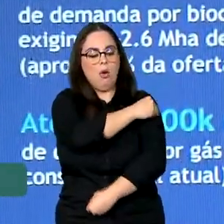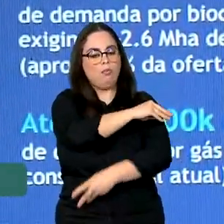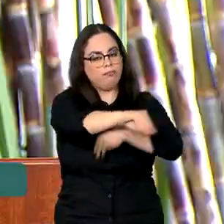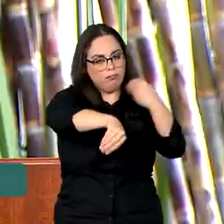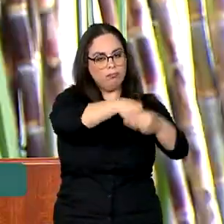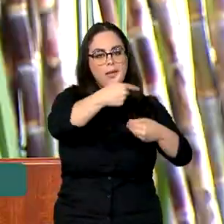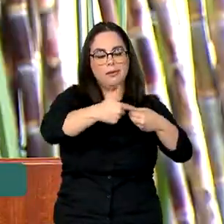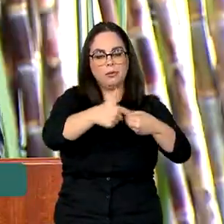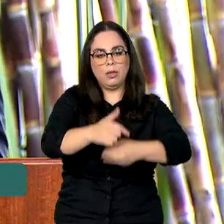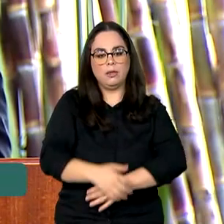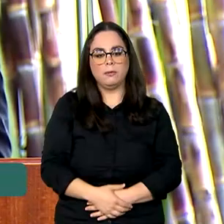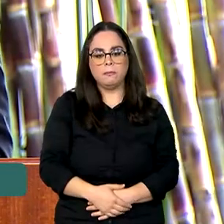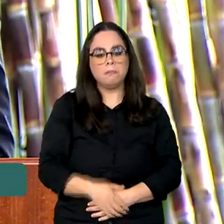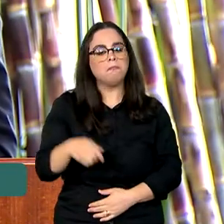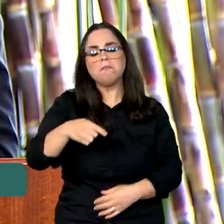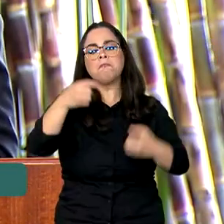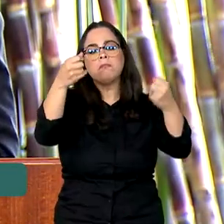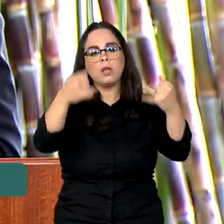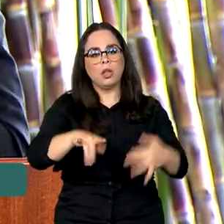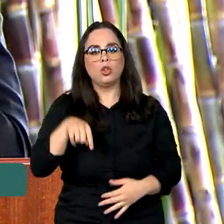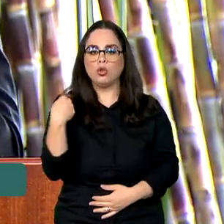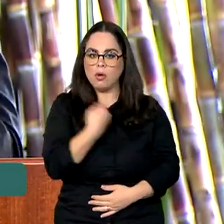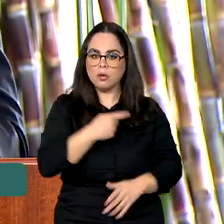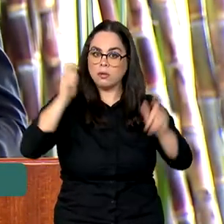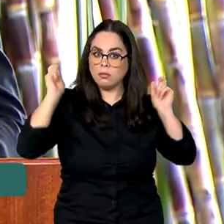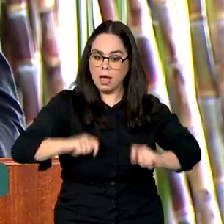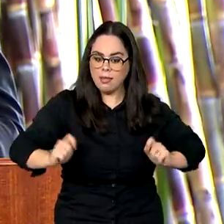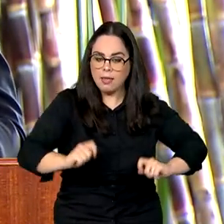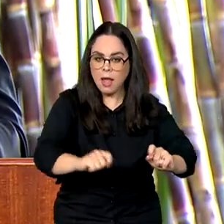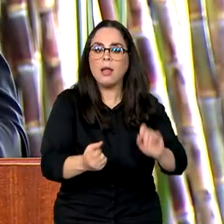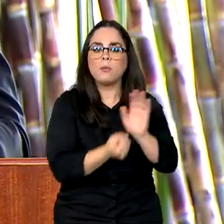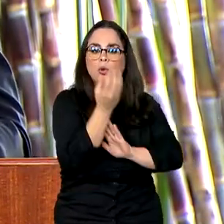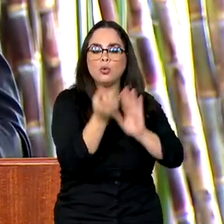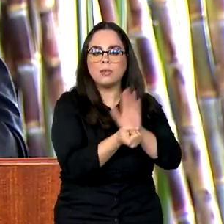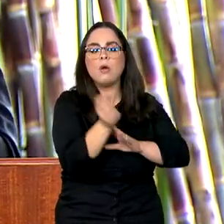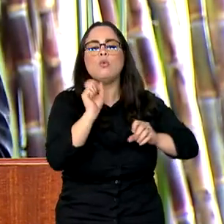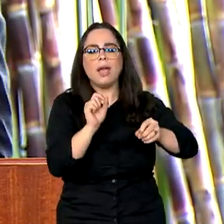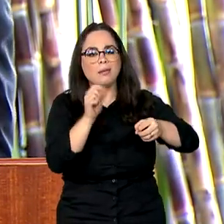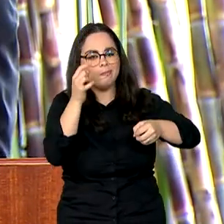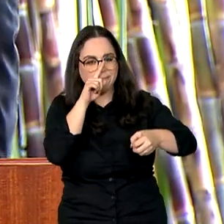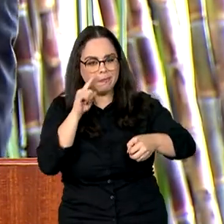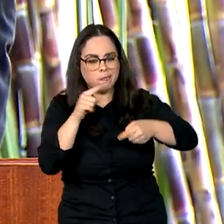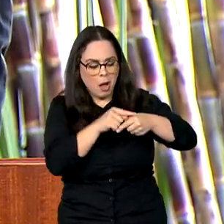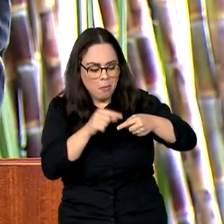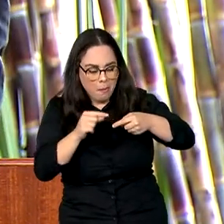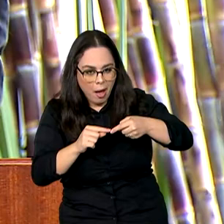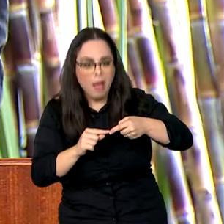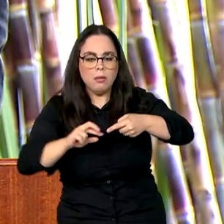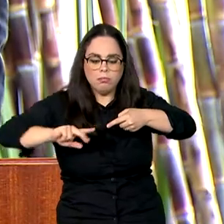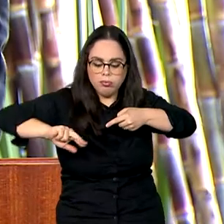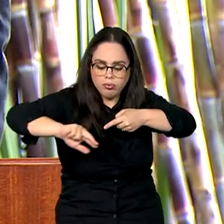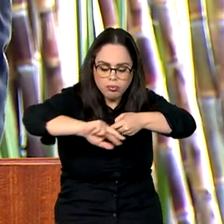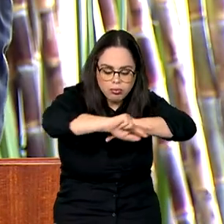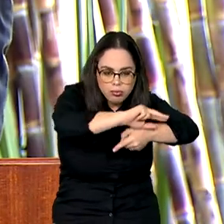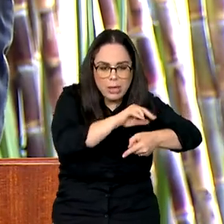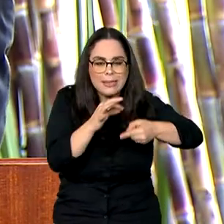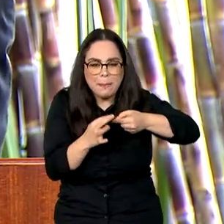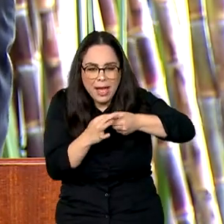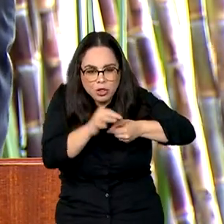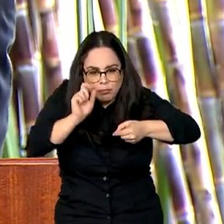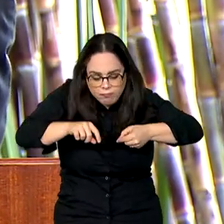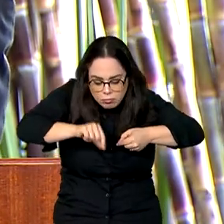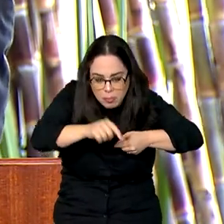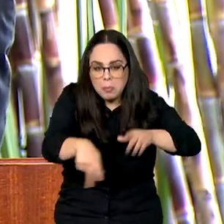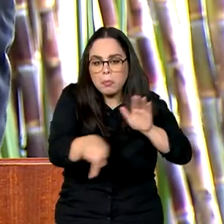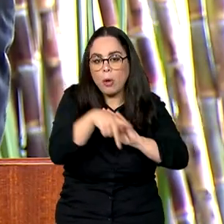gasolina. Nós temos capacidade de produção com a soja, que tem batido recorde, mas com mais 19 oleaginosas que a